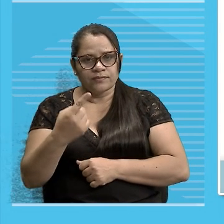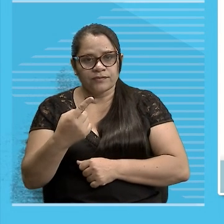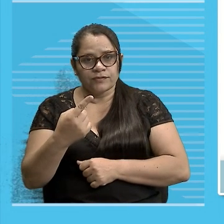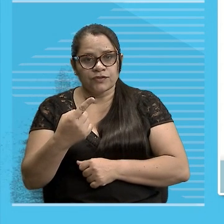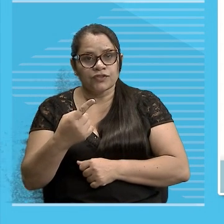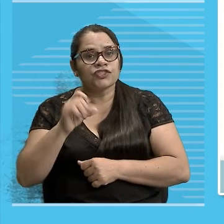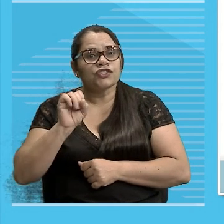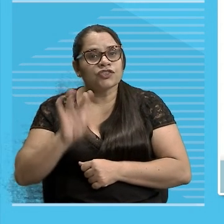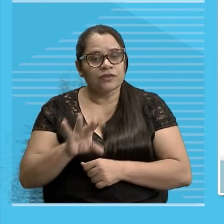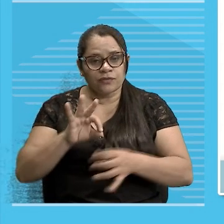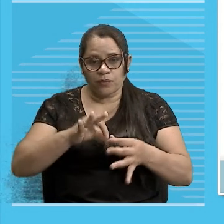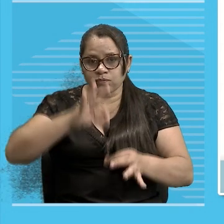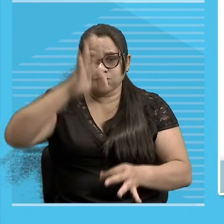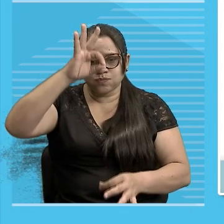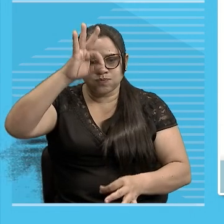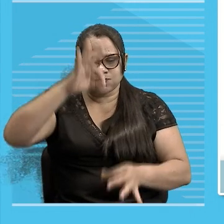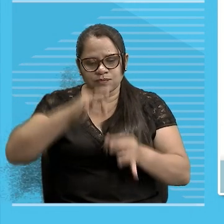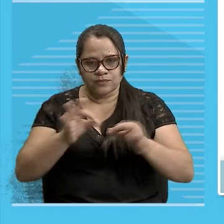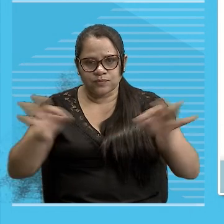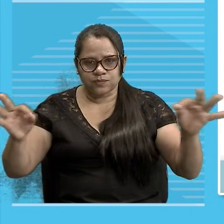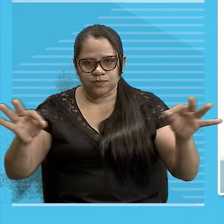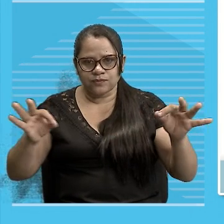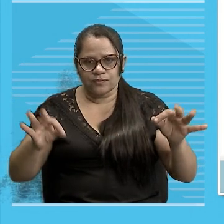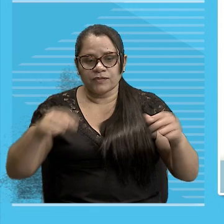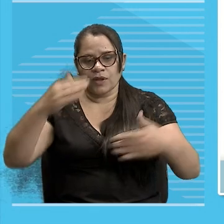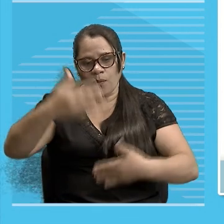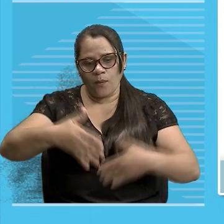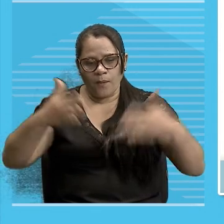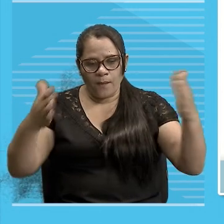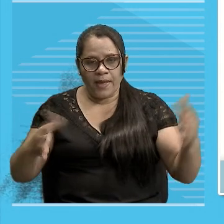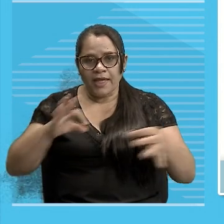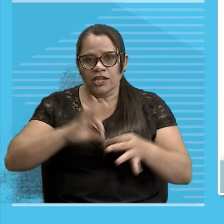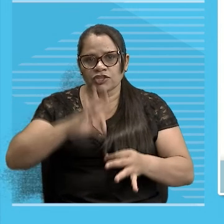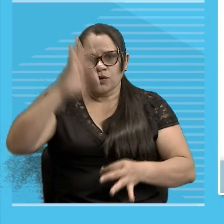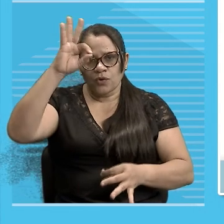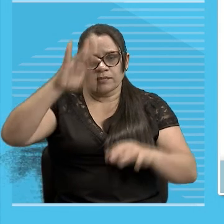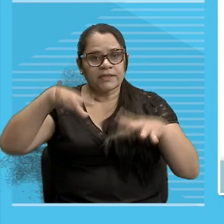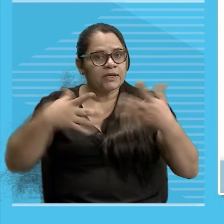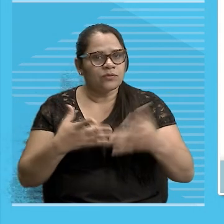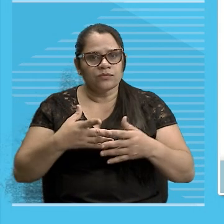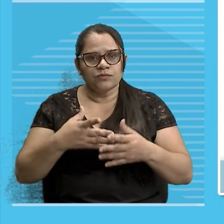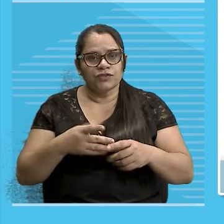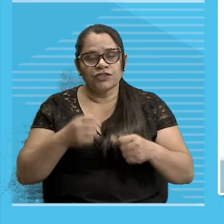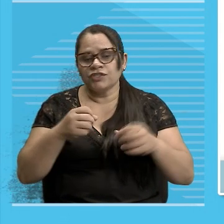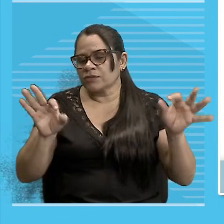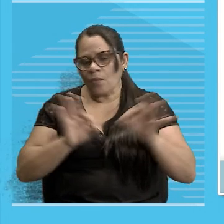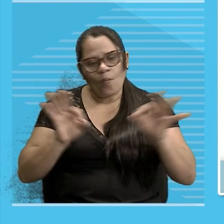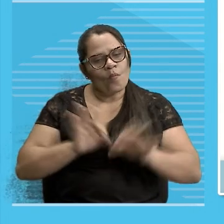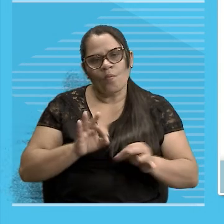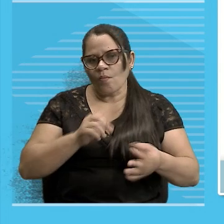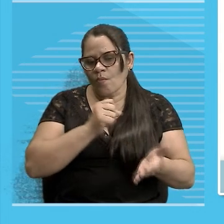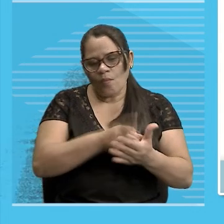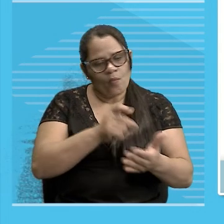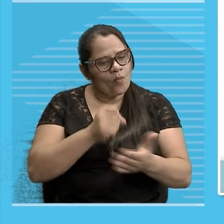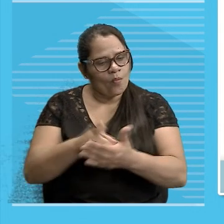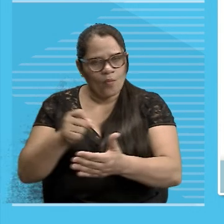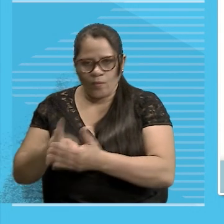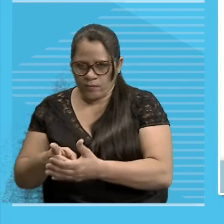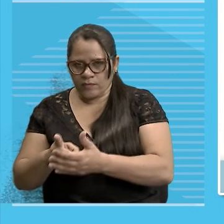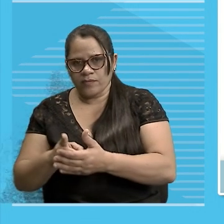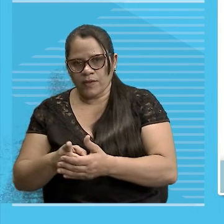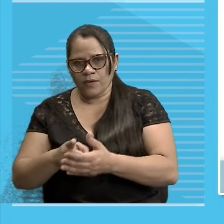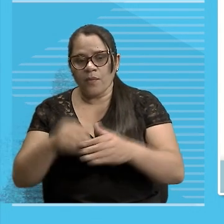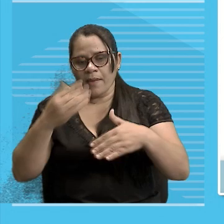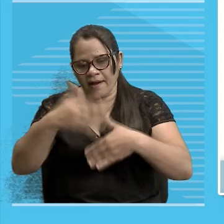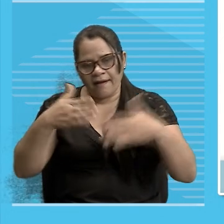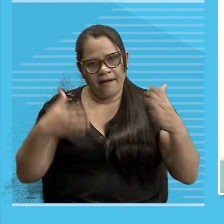Mas vamos tomar o que é regra Não o que é exceção Você não compra uma caixa Com um fósforo São vários Então tem